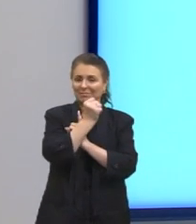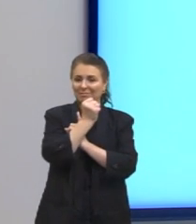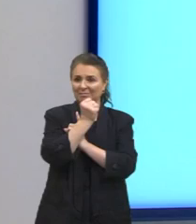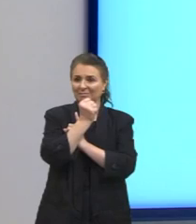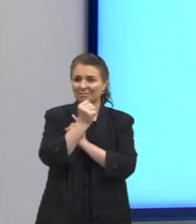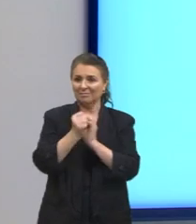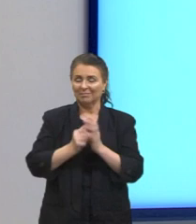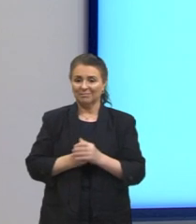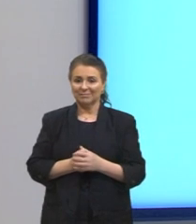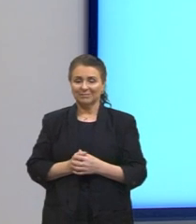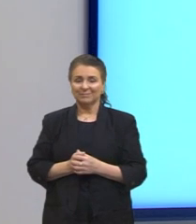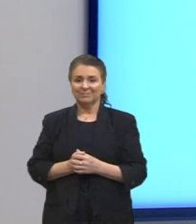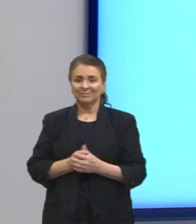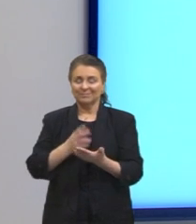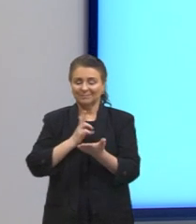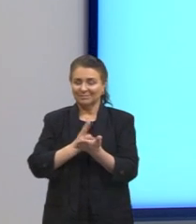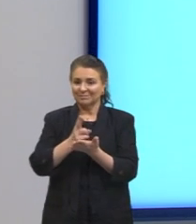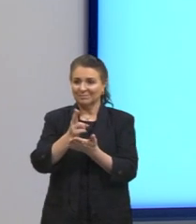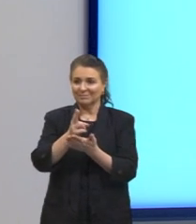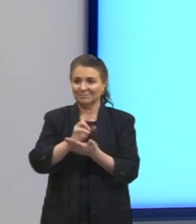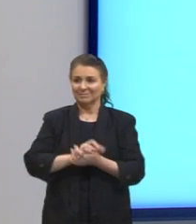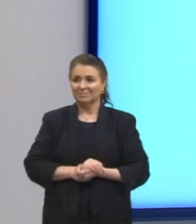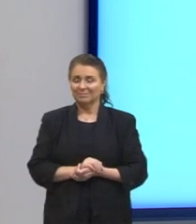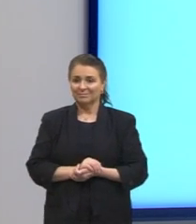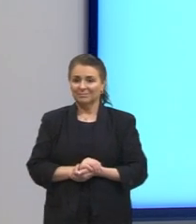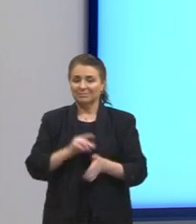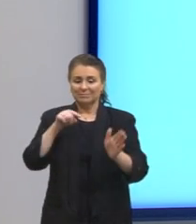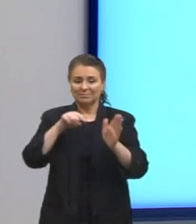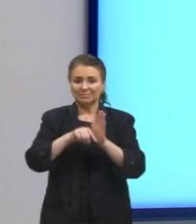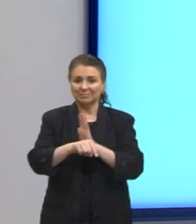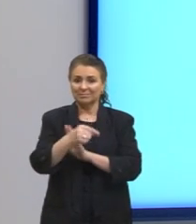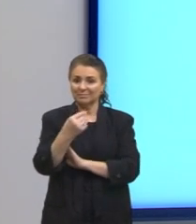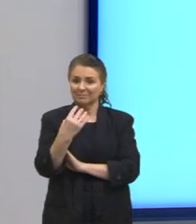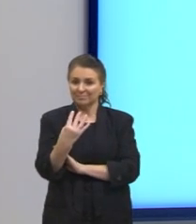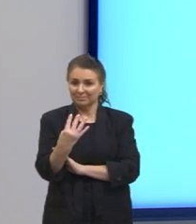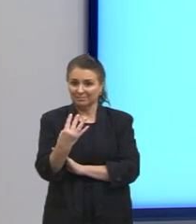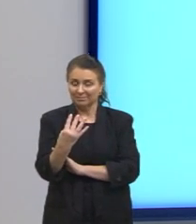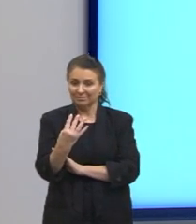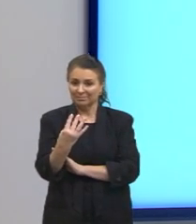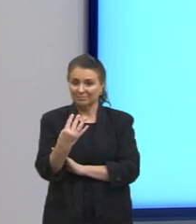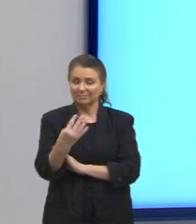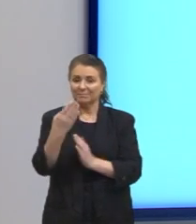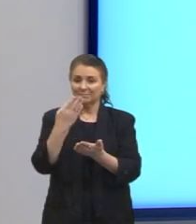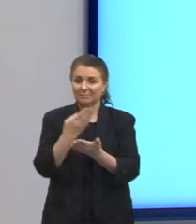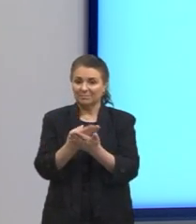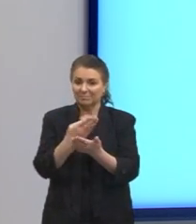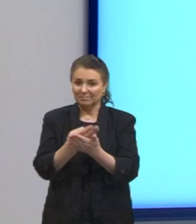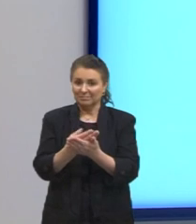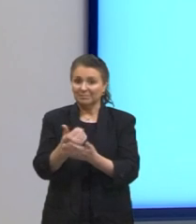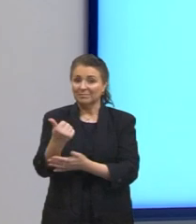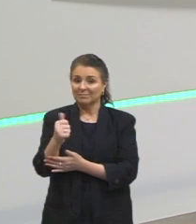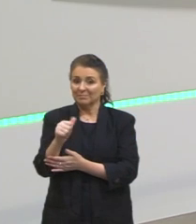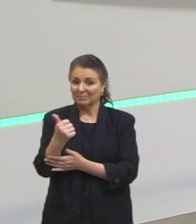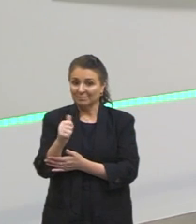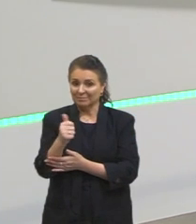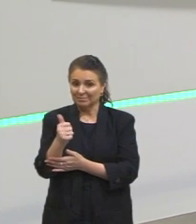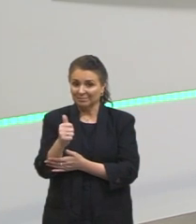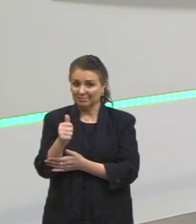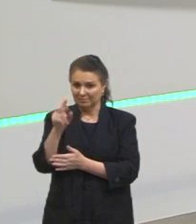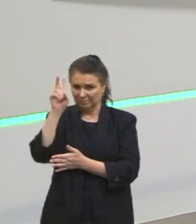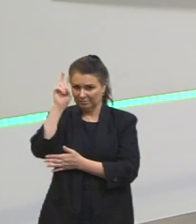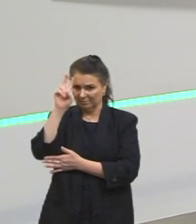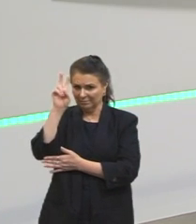Vamos adiante. Questão 4. Questão 4, nós trabalhamos na aula 11. Lembram dela?